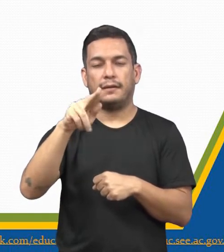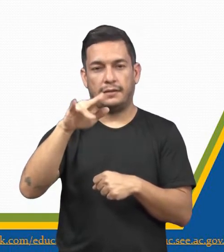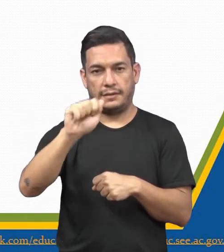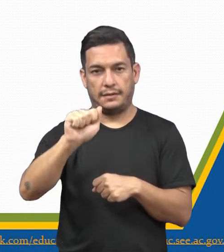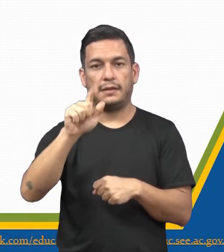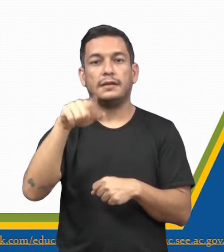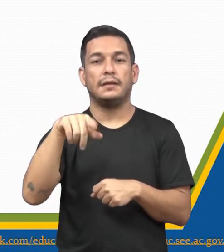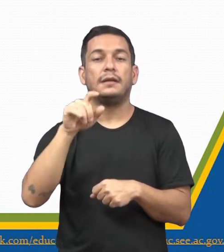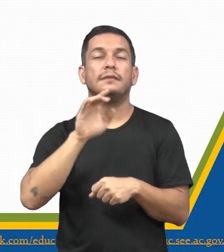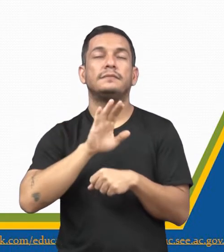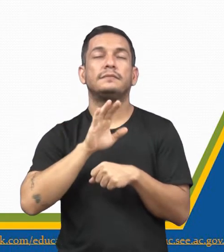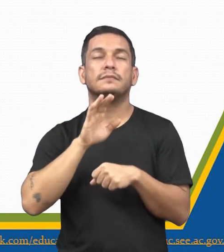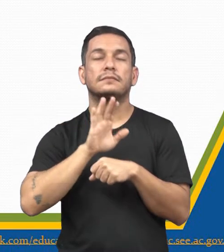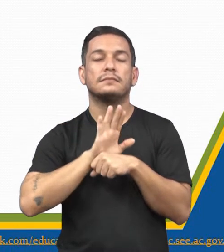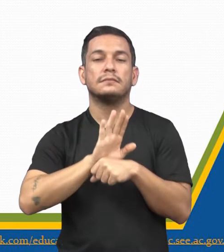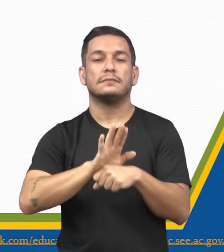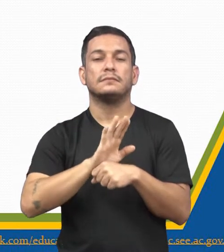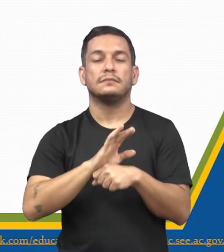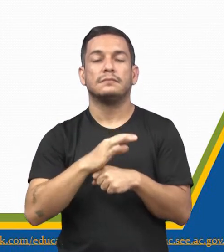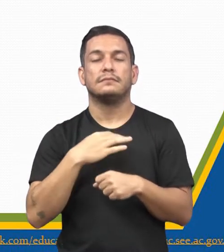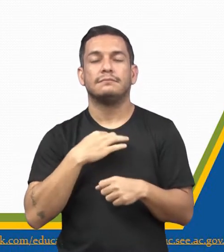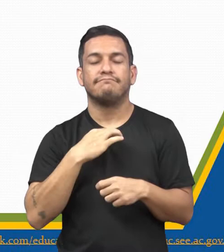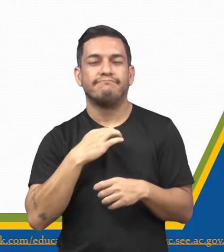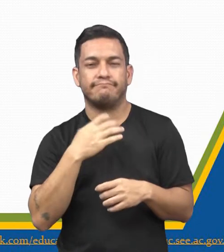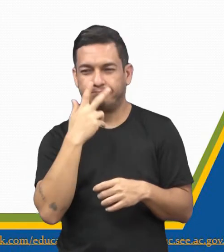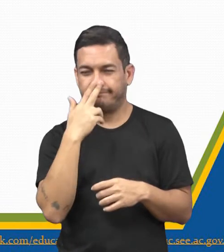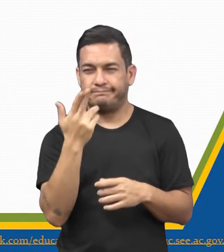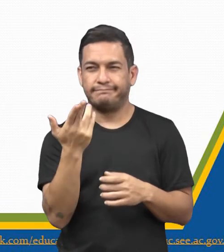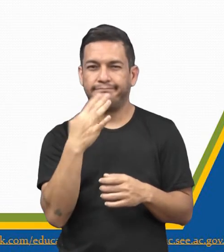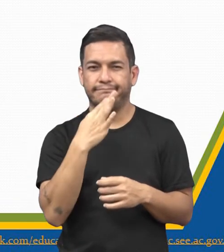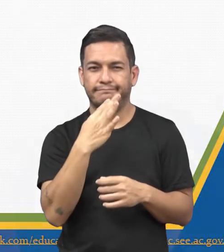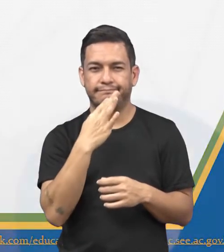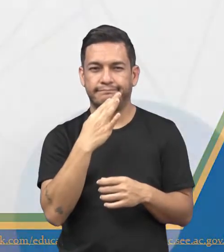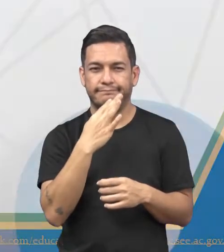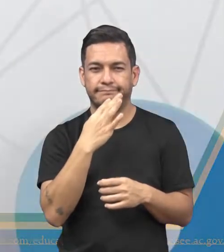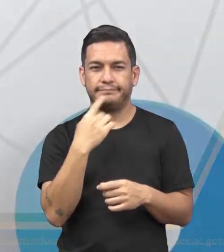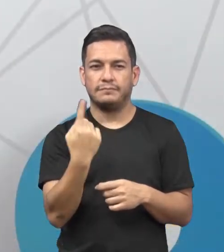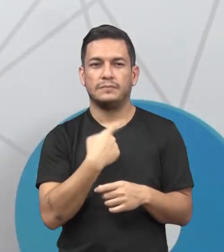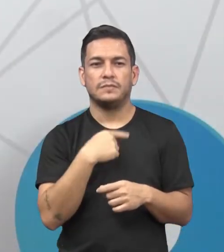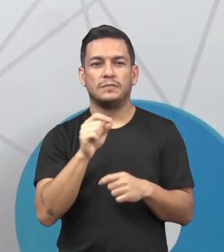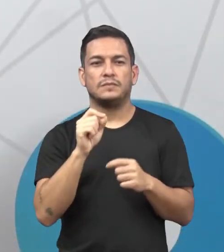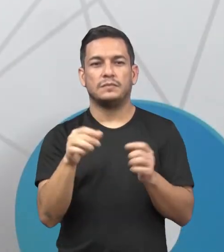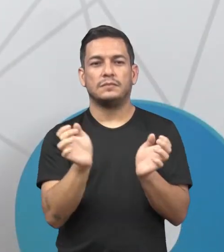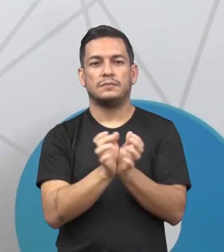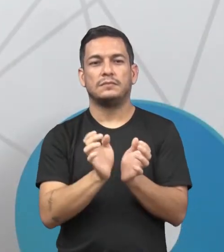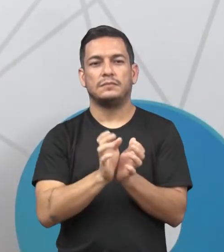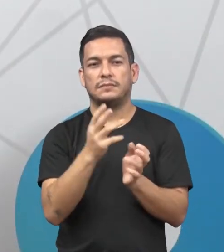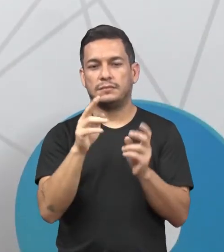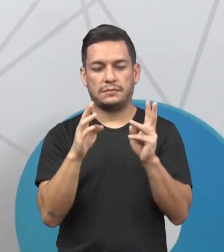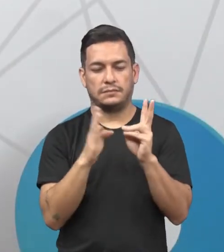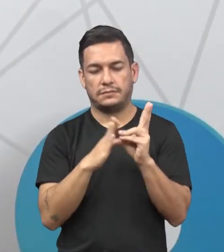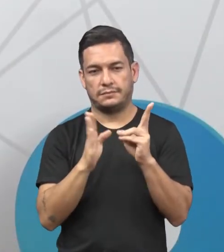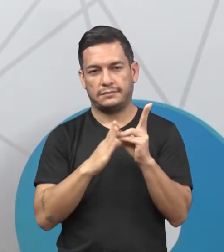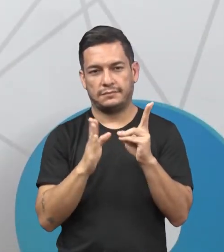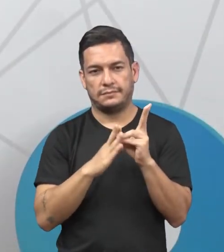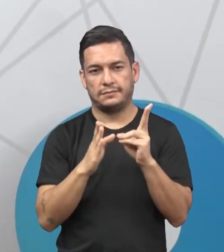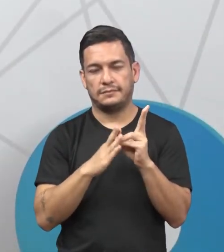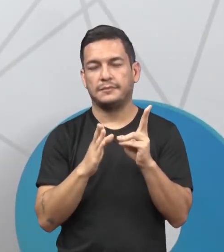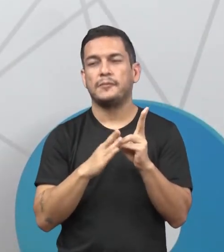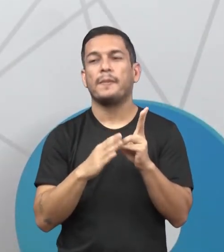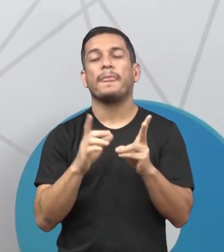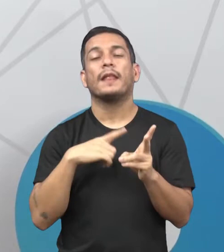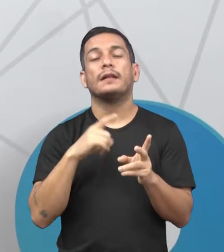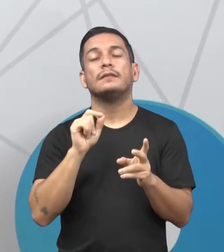que essa solidariedade mecânica é aquela que nós conhecemos nas tribos indígenas. Eles estão